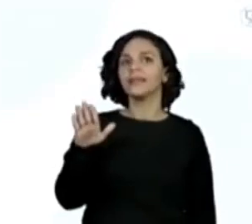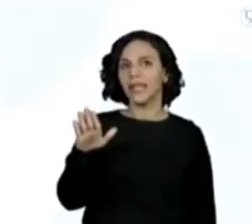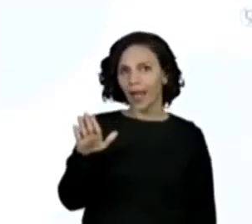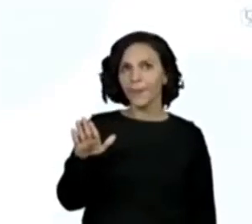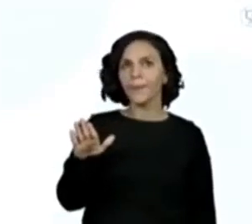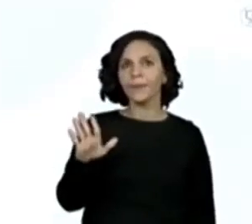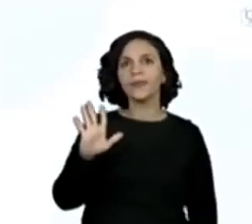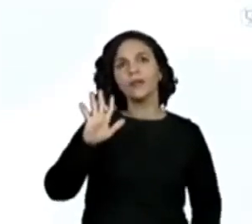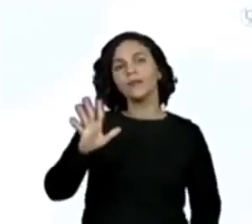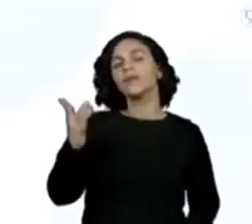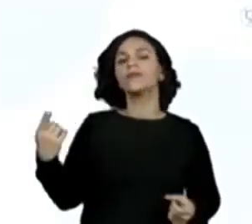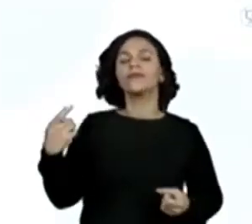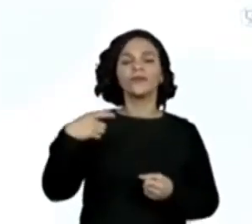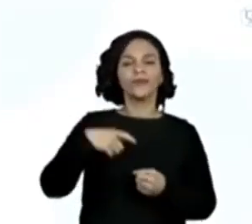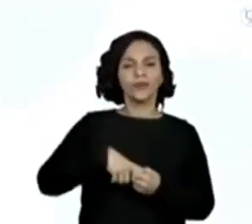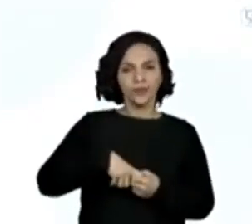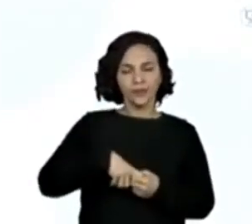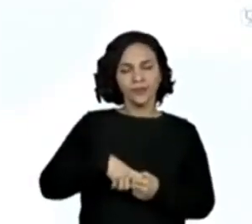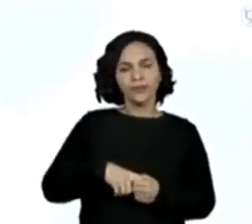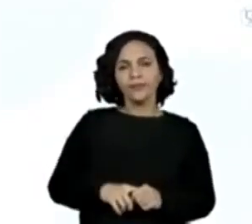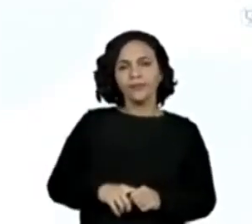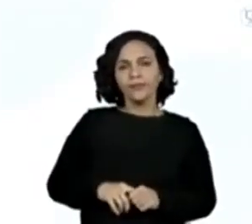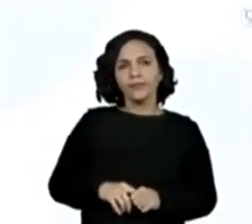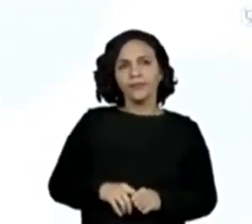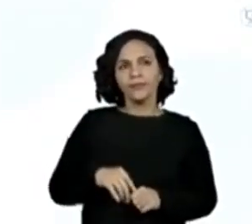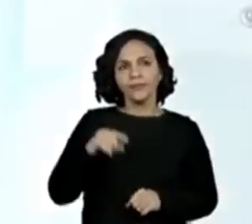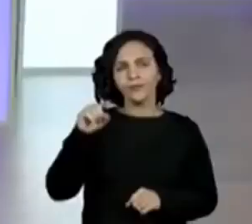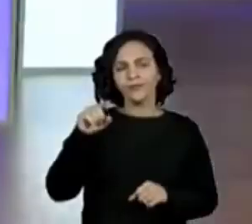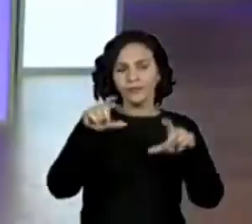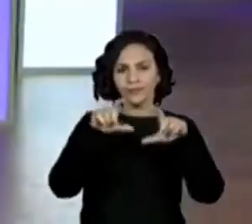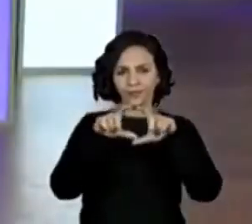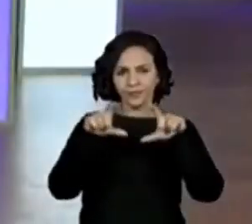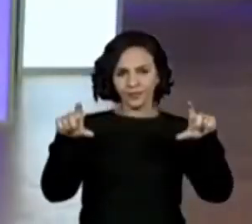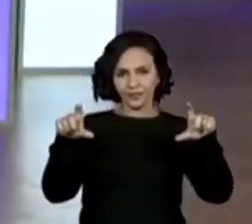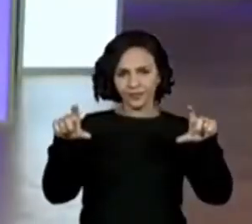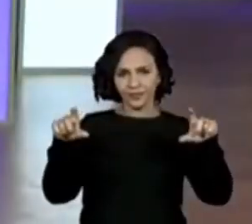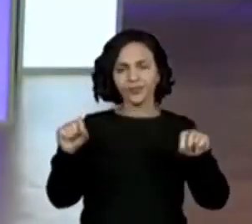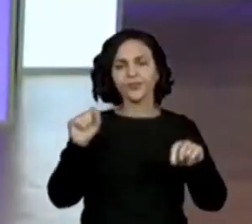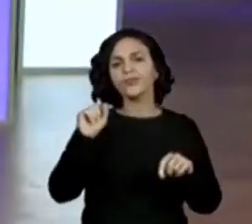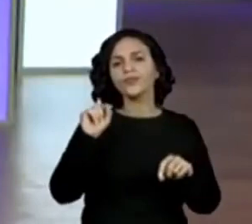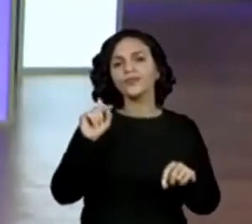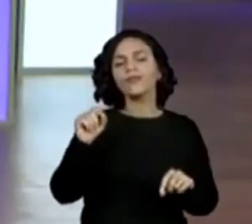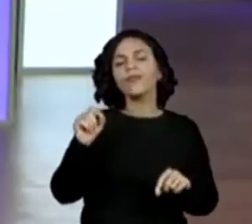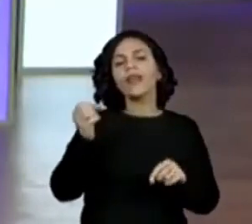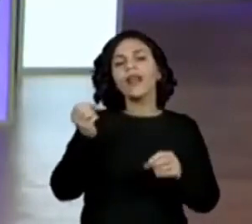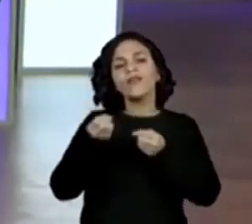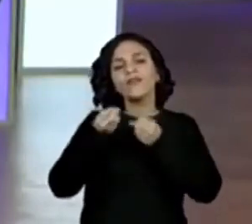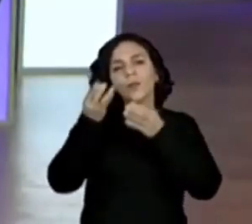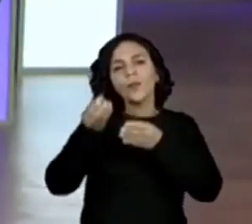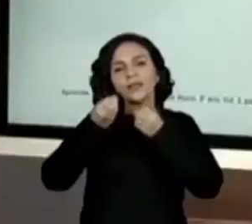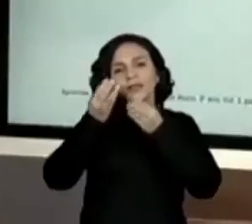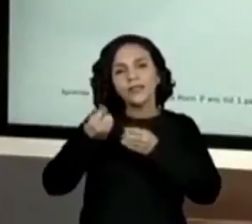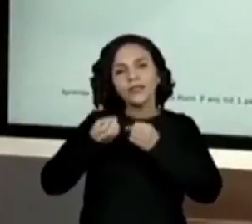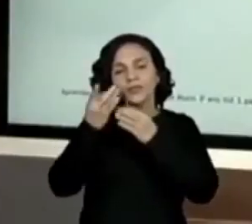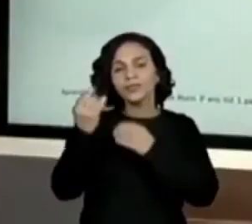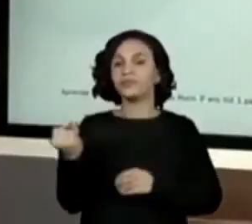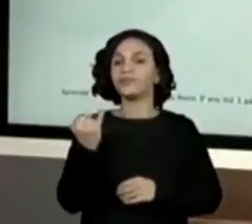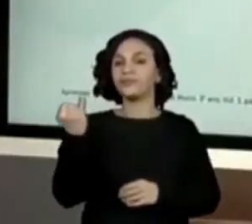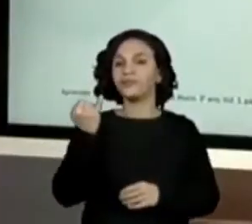no problema. Quais informações desse problema são